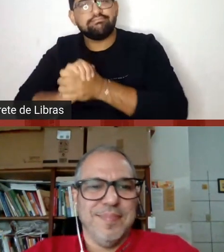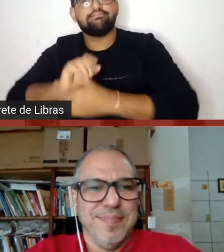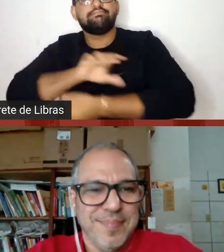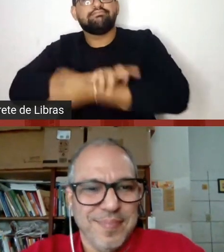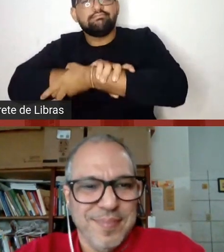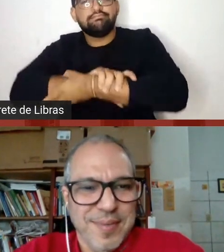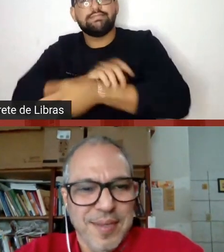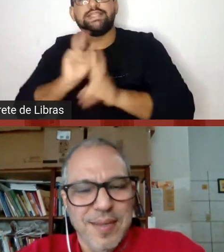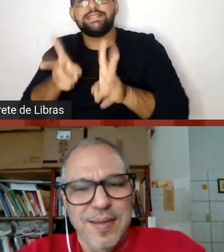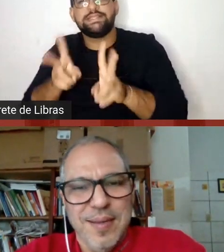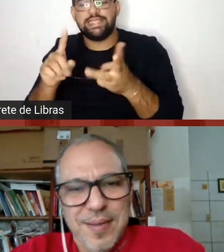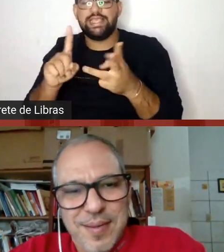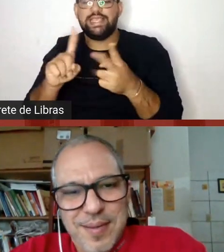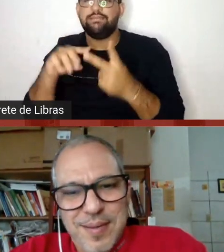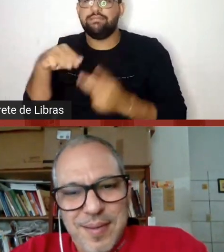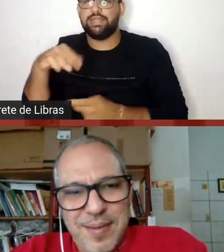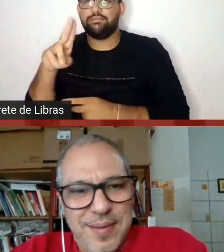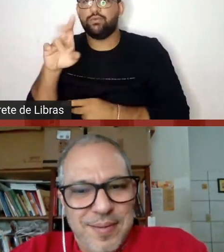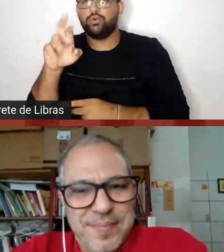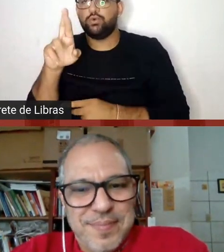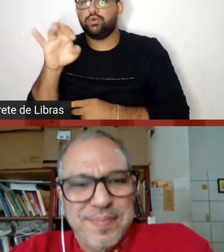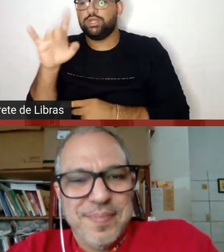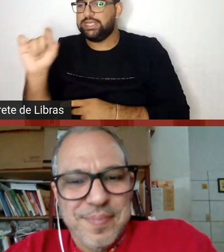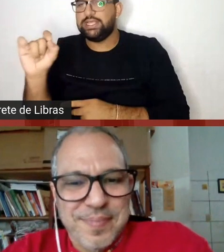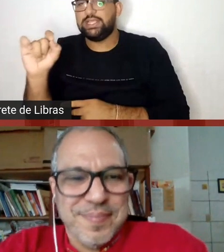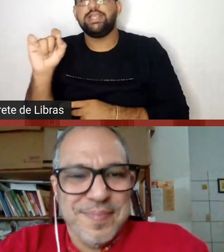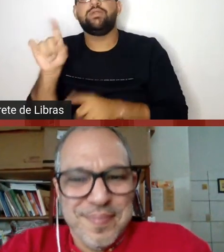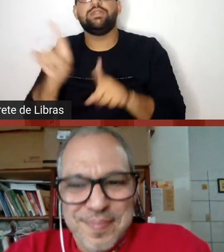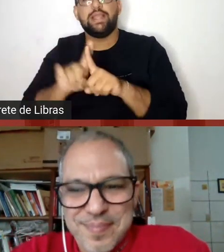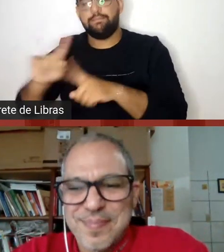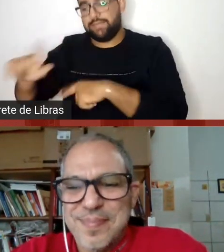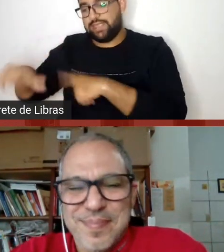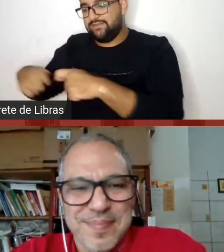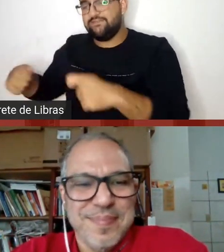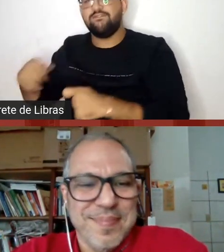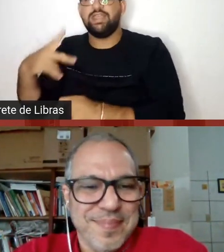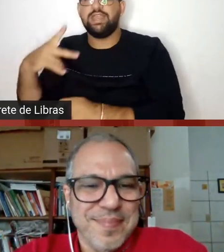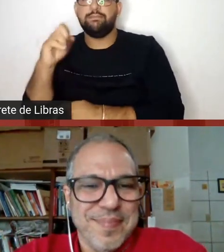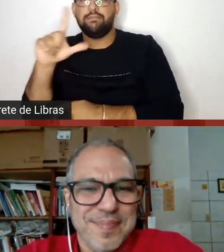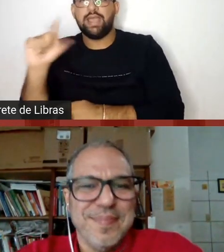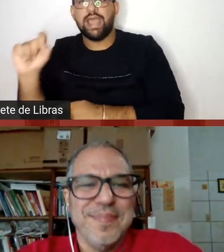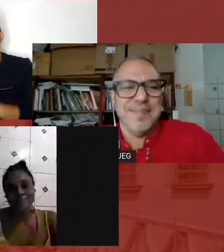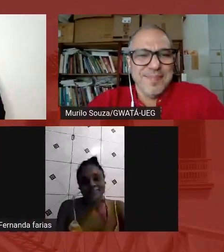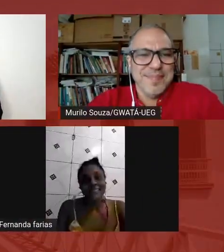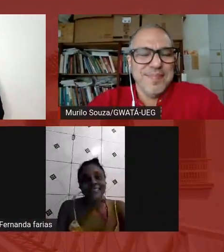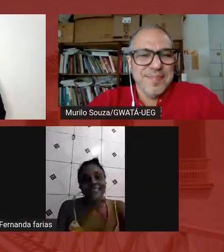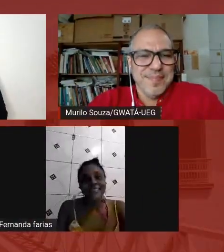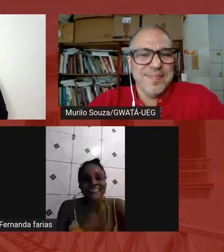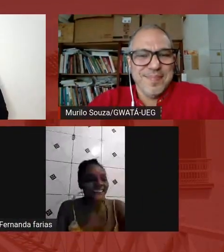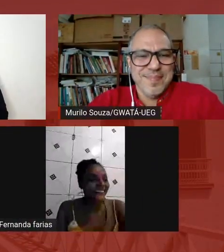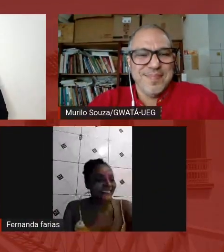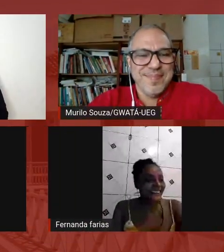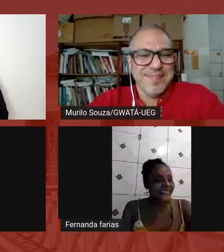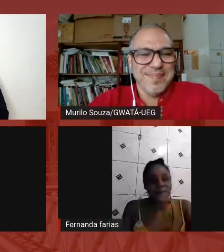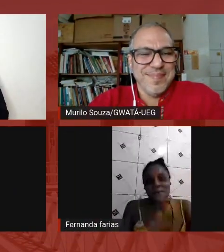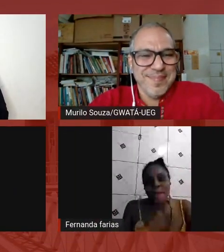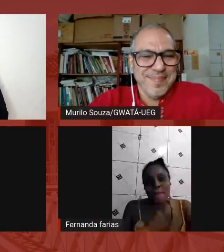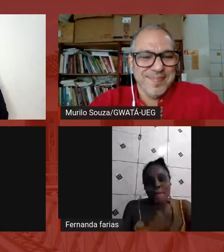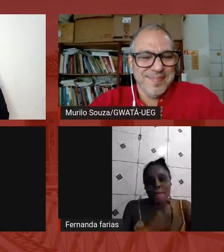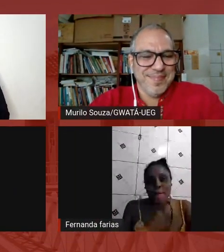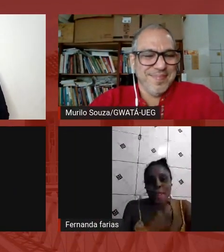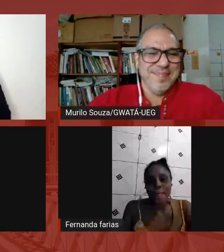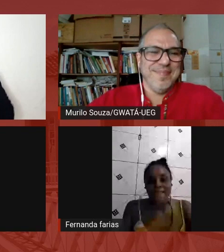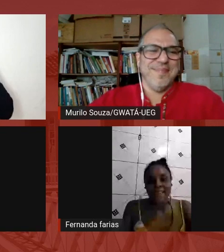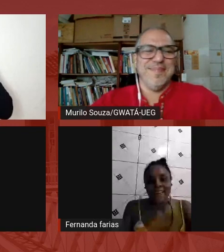Murilo, tô esperando aí o Frei Paulo, mas a, a Elenisa, acho que, uma mesa dessa aqui, essa mesa tá aí